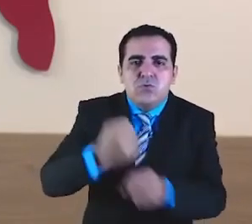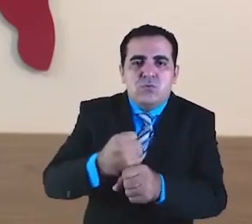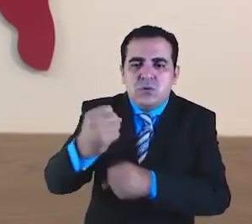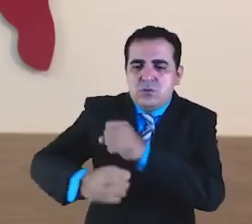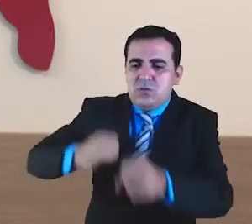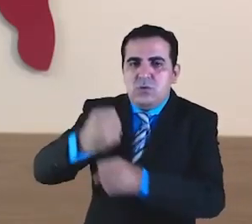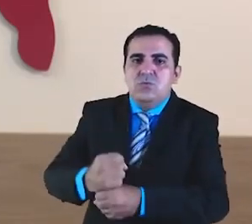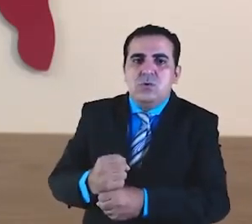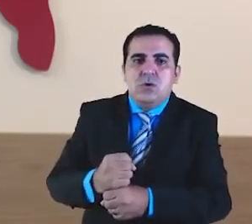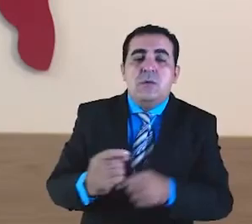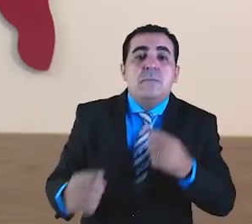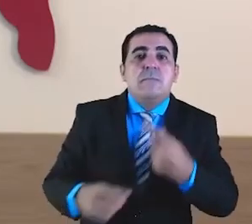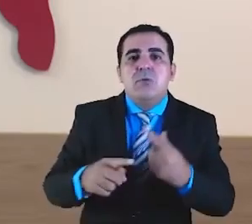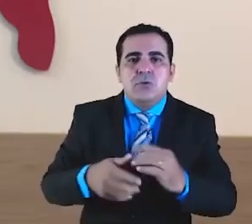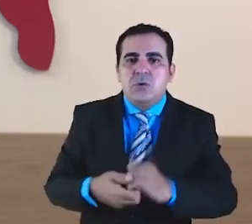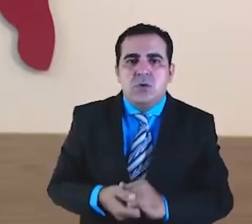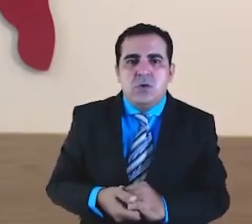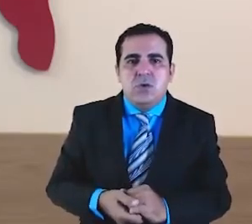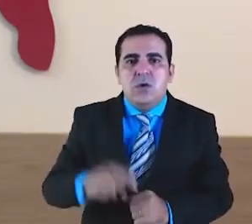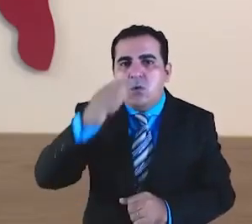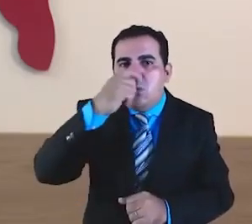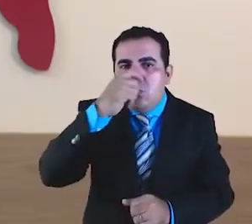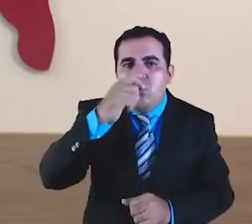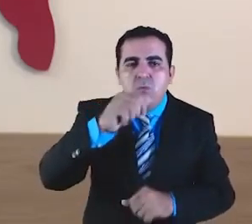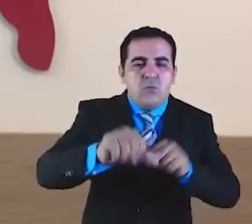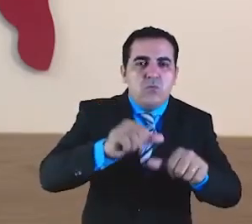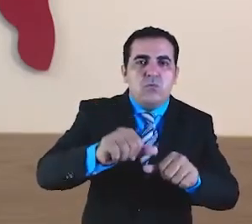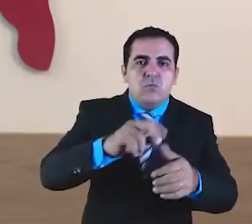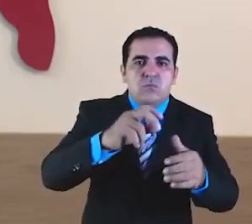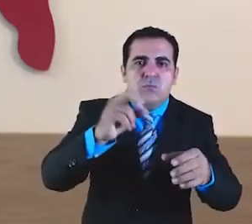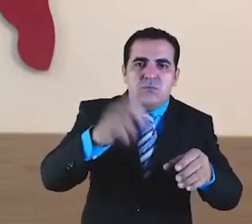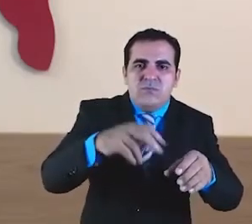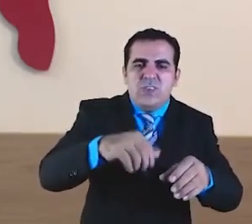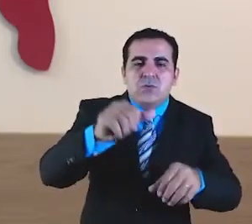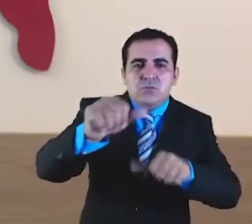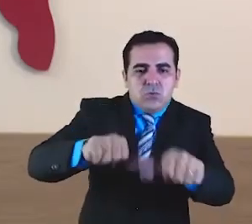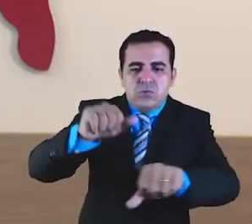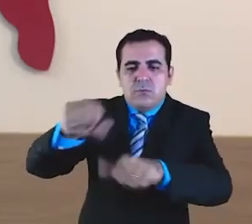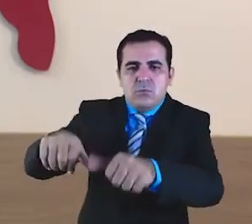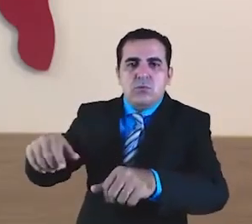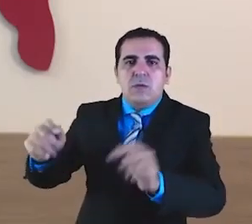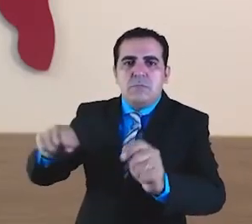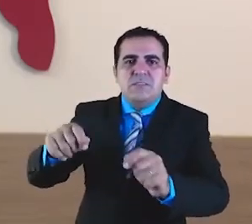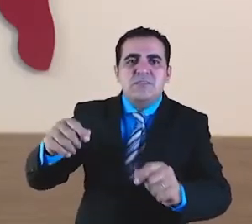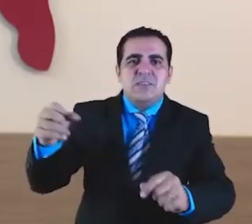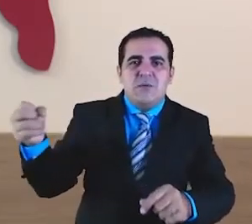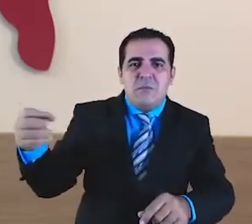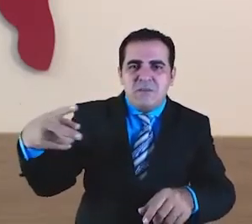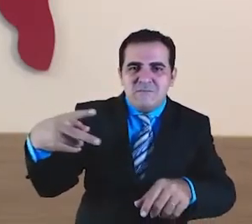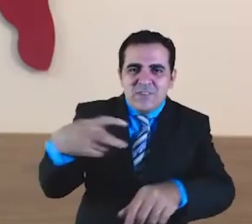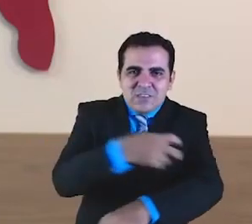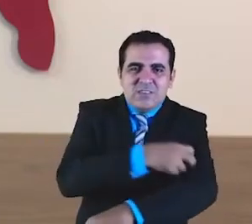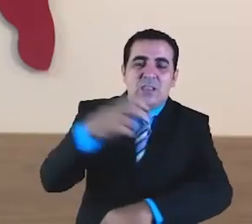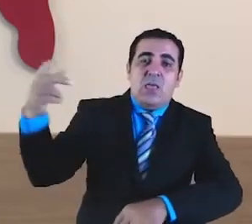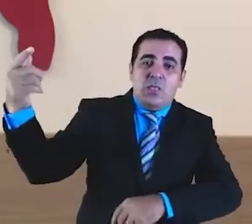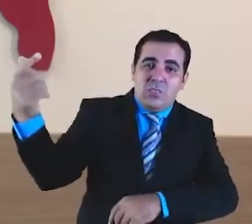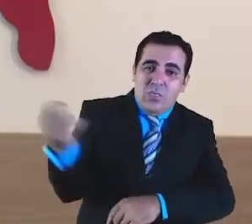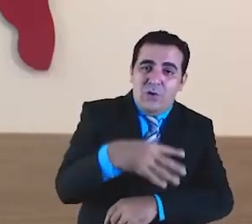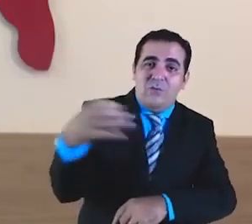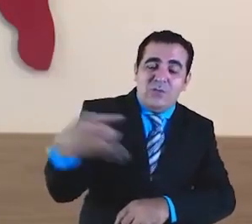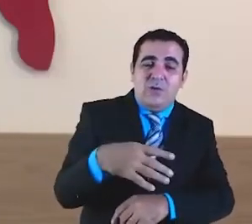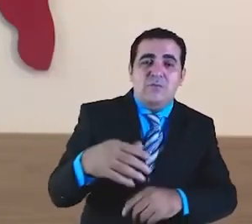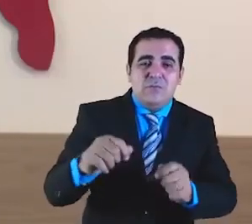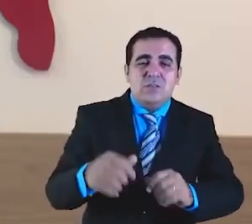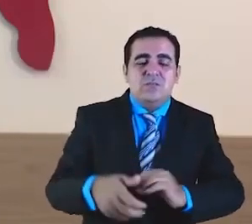suspensos. Já os bares e restaurantes voltam a funcionar a partir de segunda-feira, com 50% de